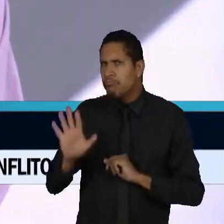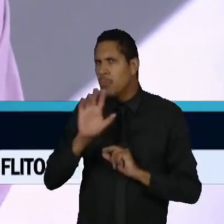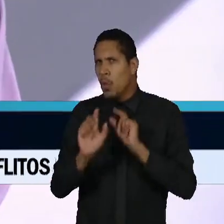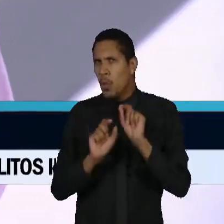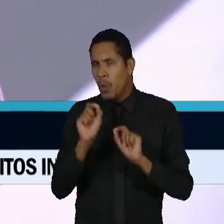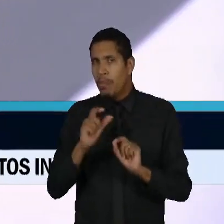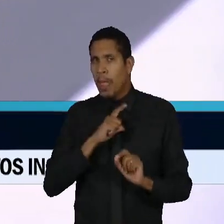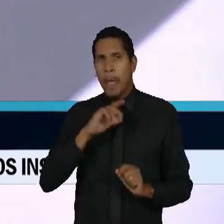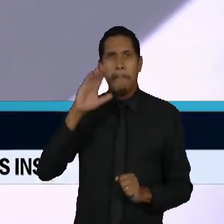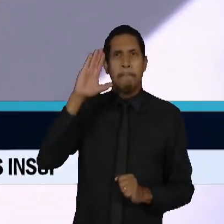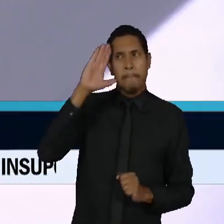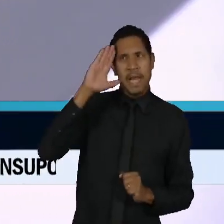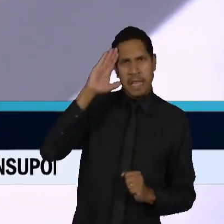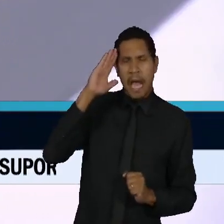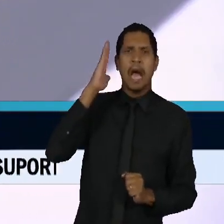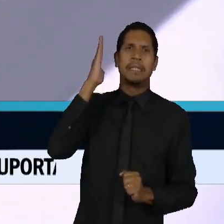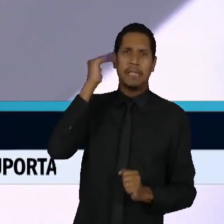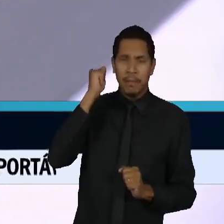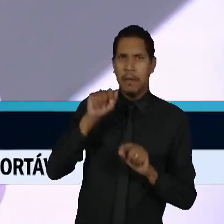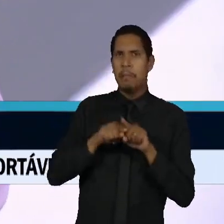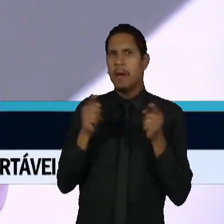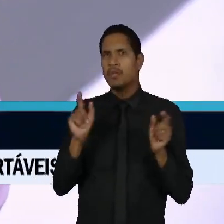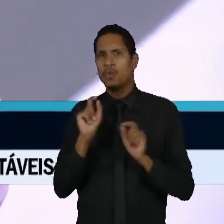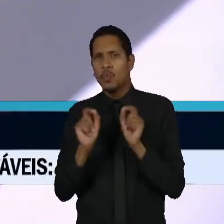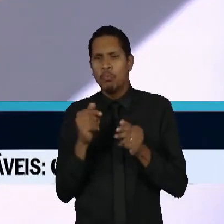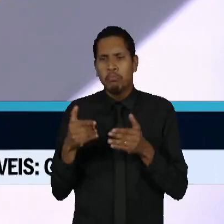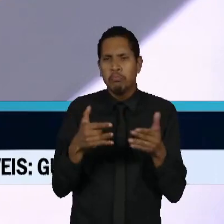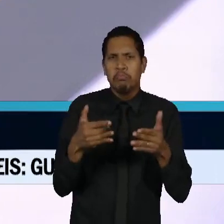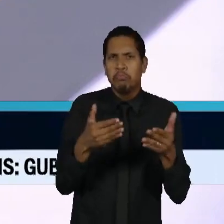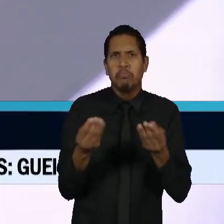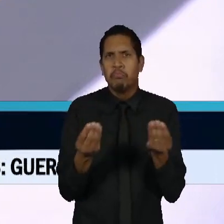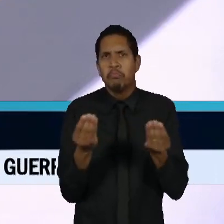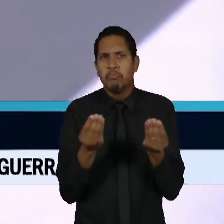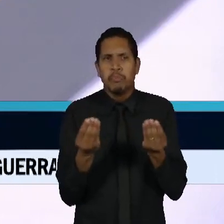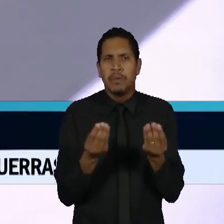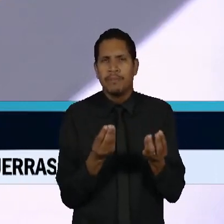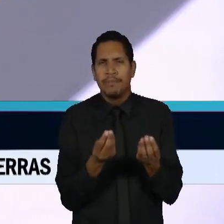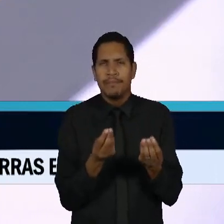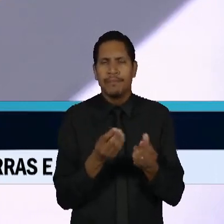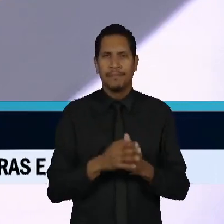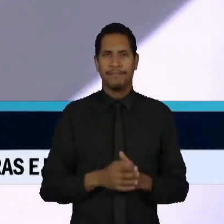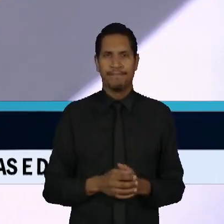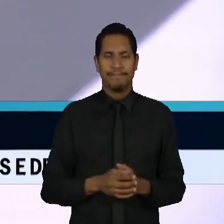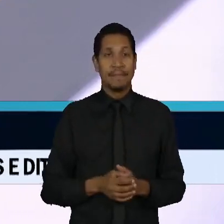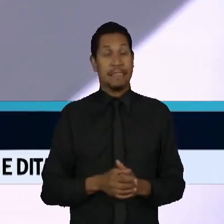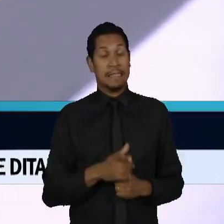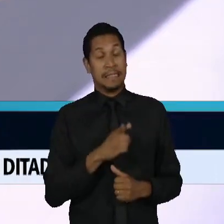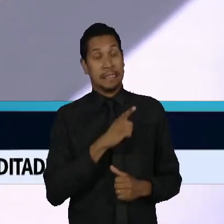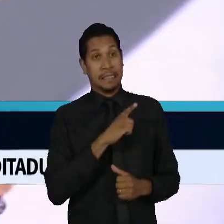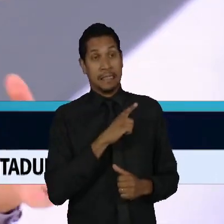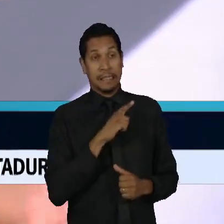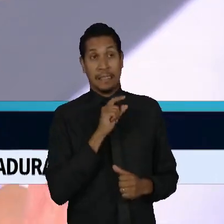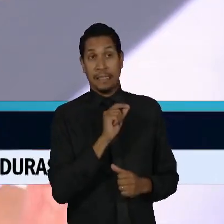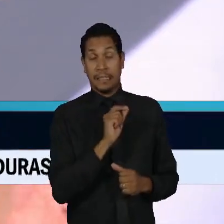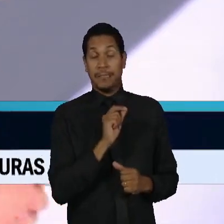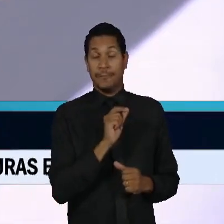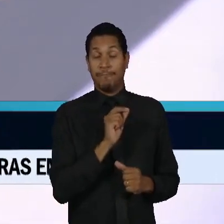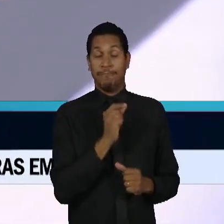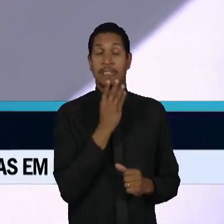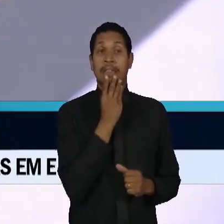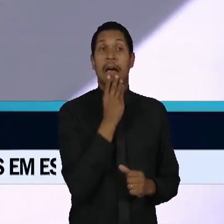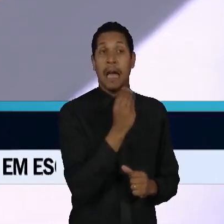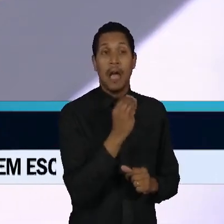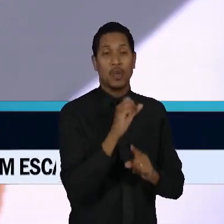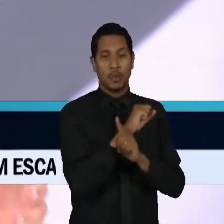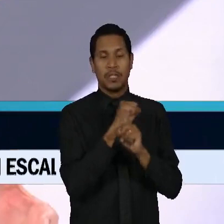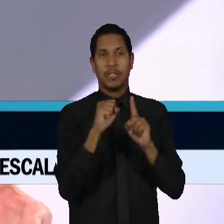Tem um efeito traumático para a sociedade israelense, porque a